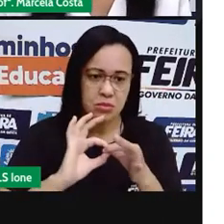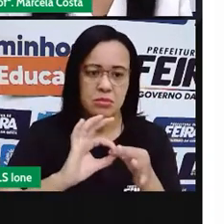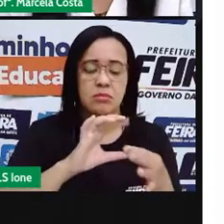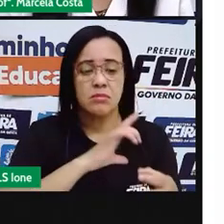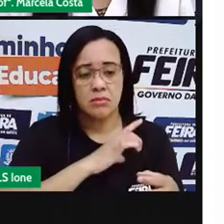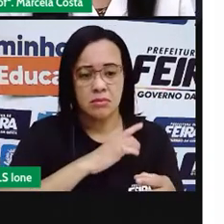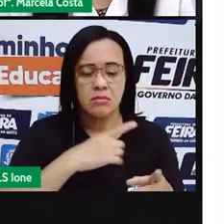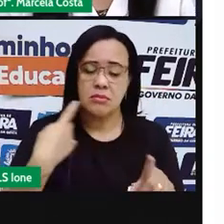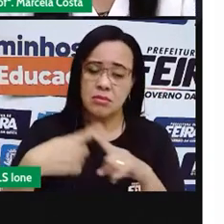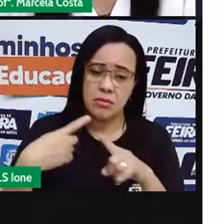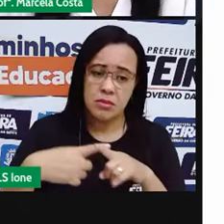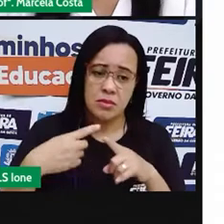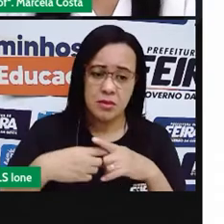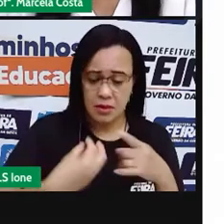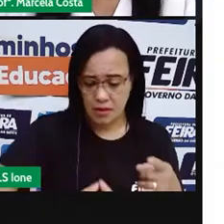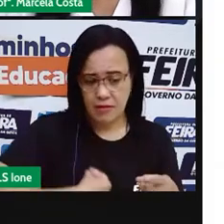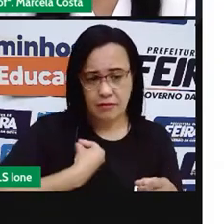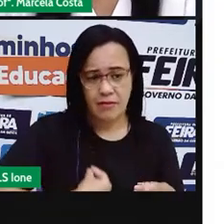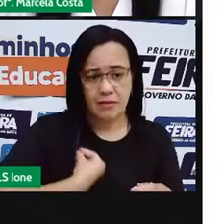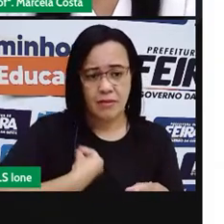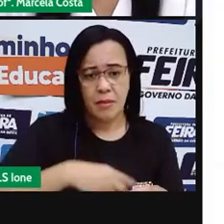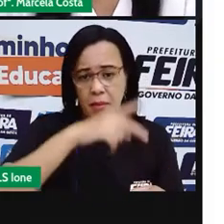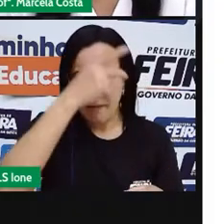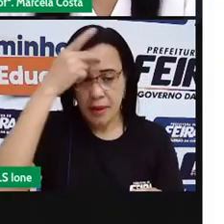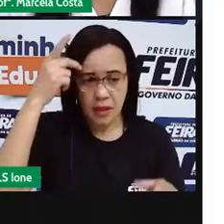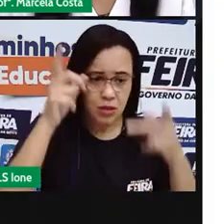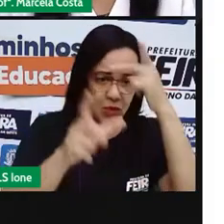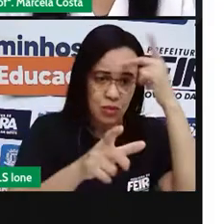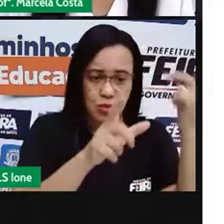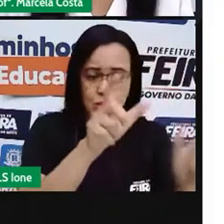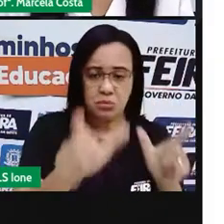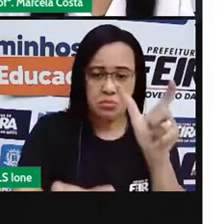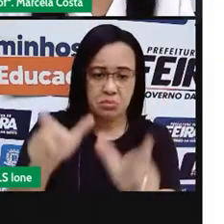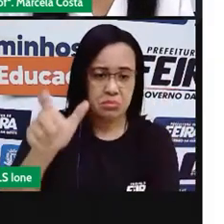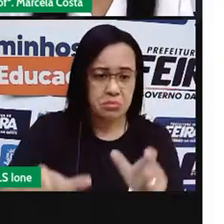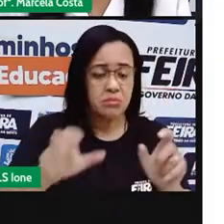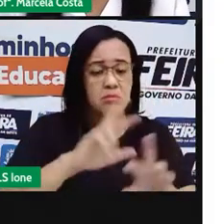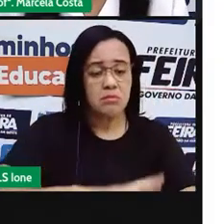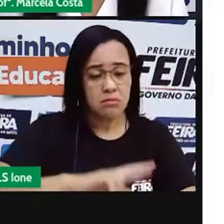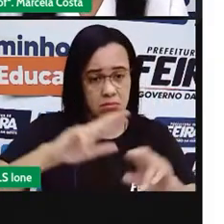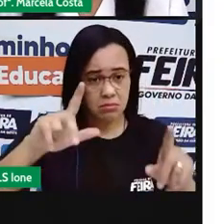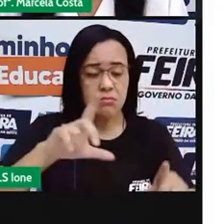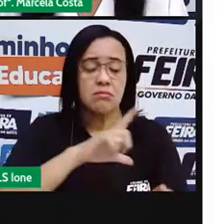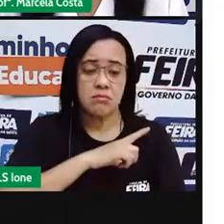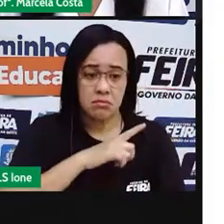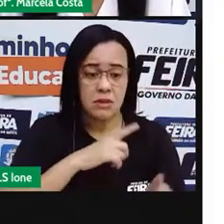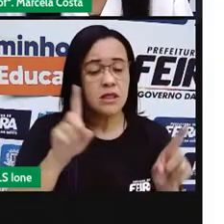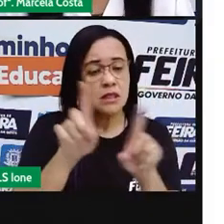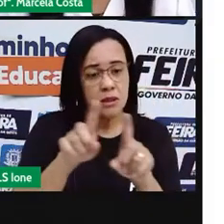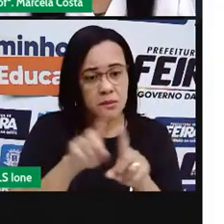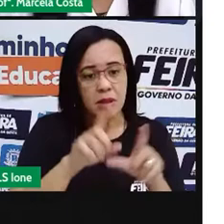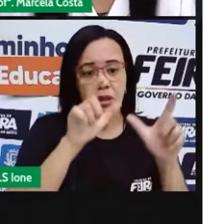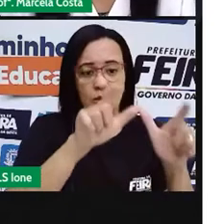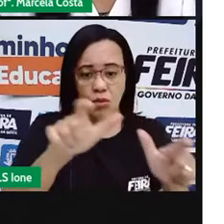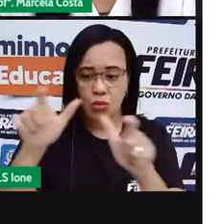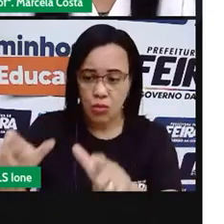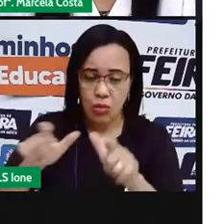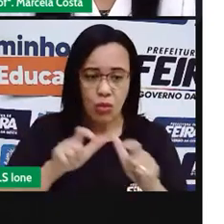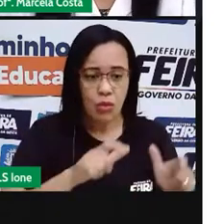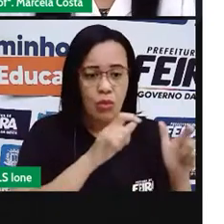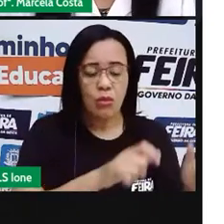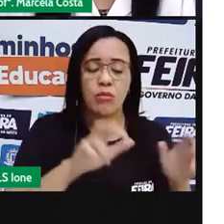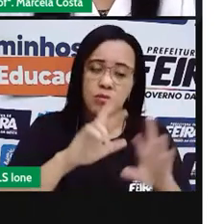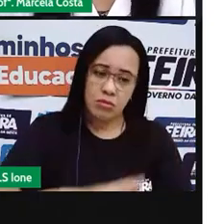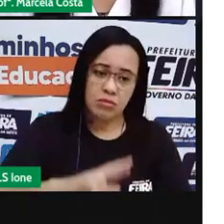e vamos passando por ambientes diferentes. E cada ambiente